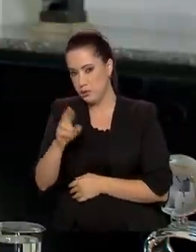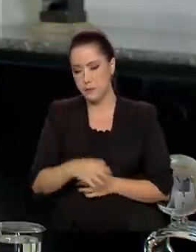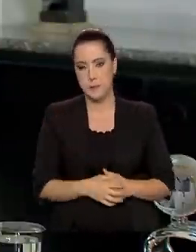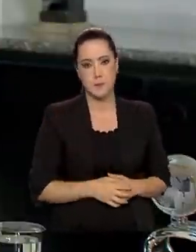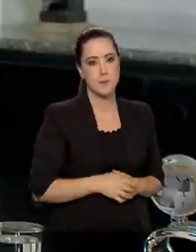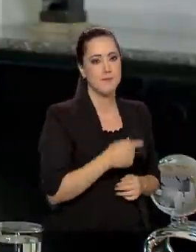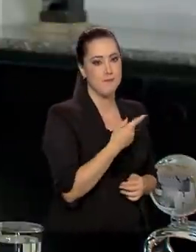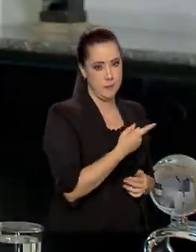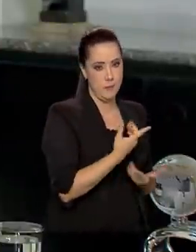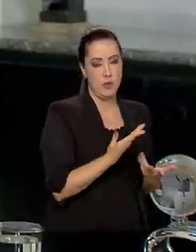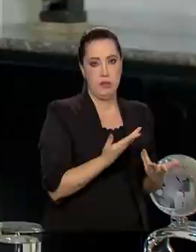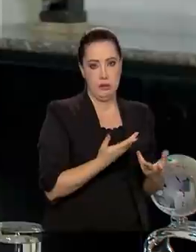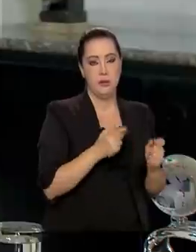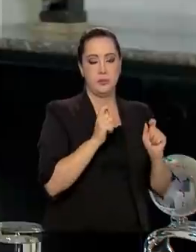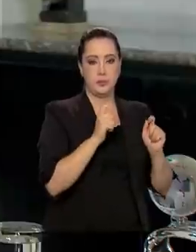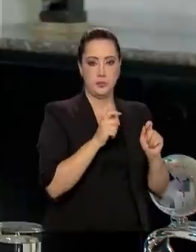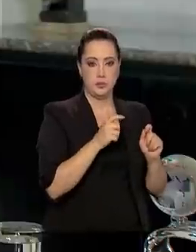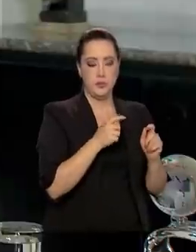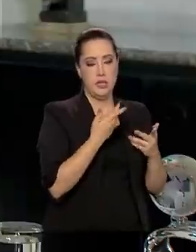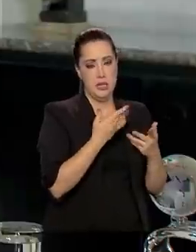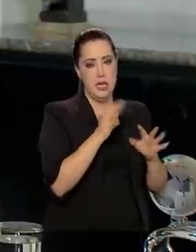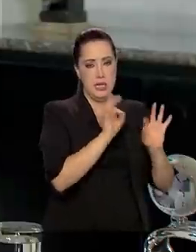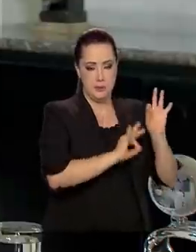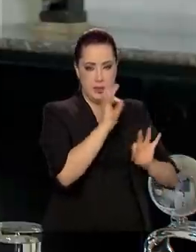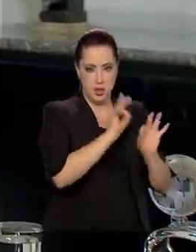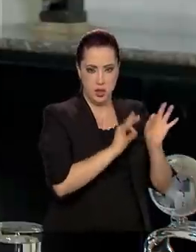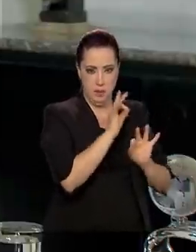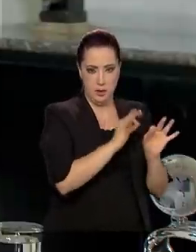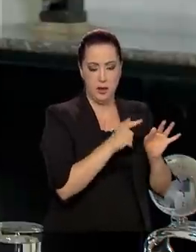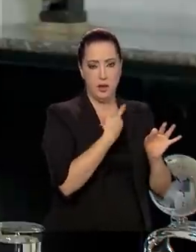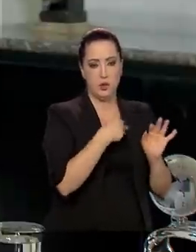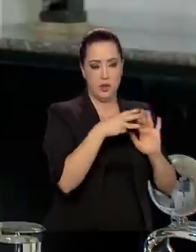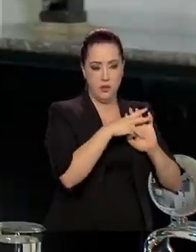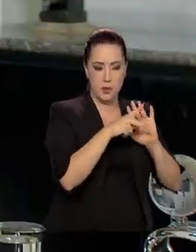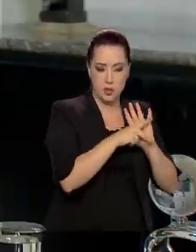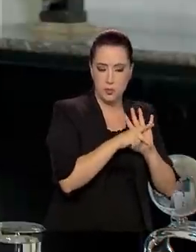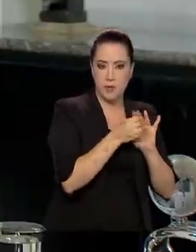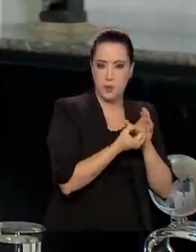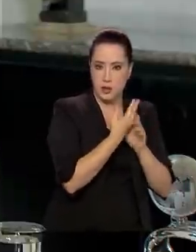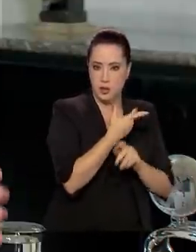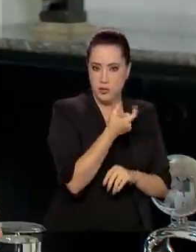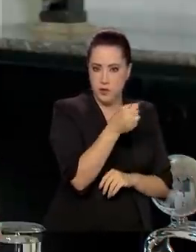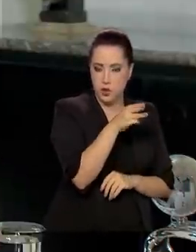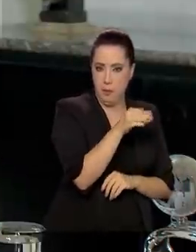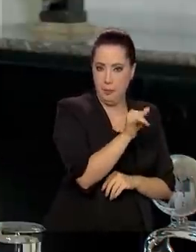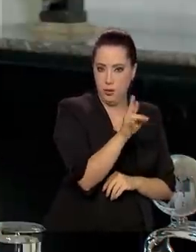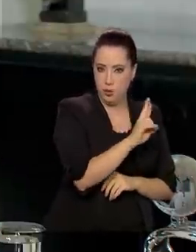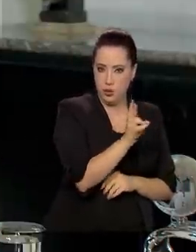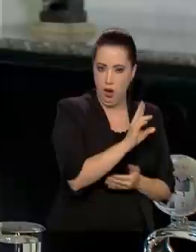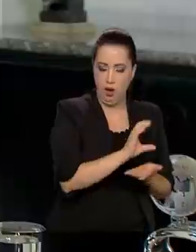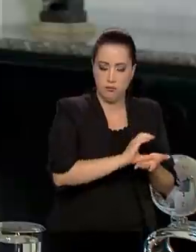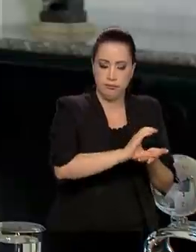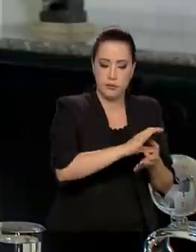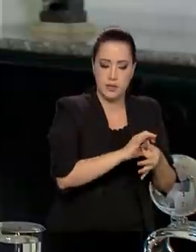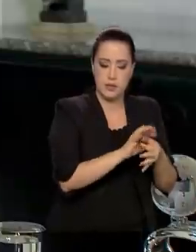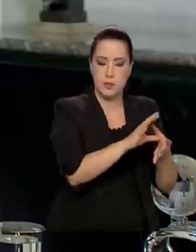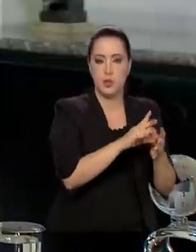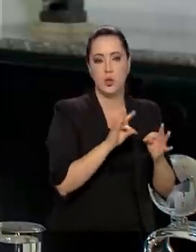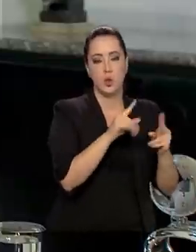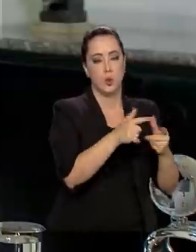pela medida provisória de 20 bilhões. E esses 20 bilhões, eles abrangem todo o processo de vacinação.